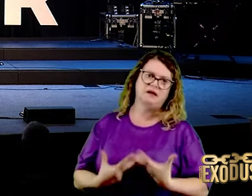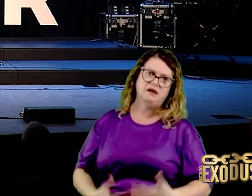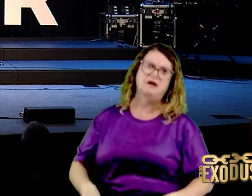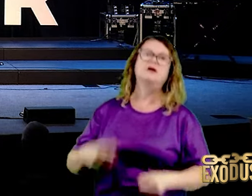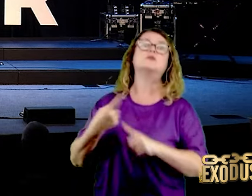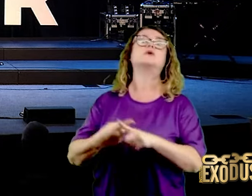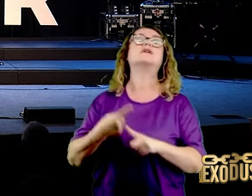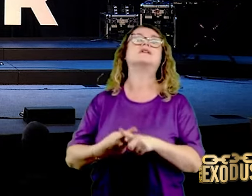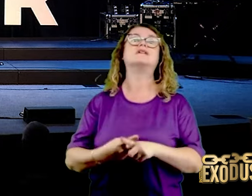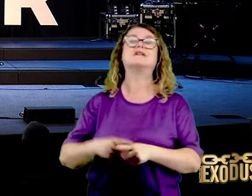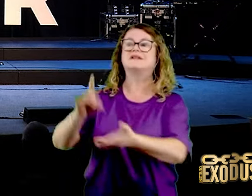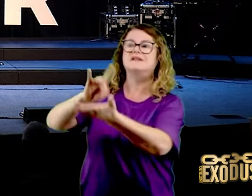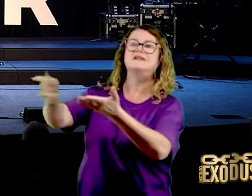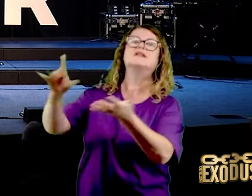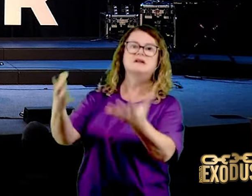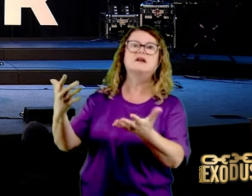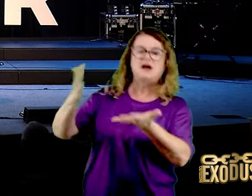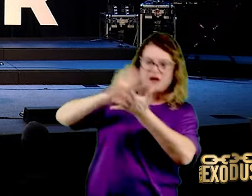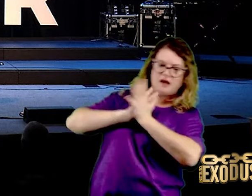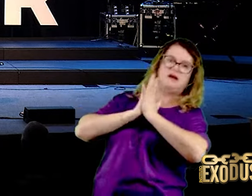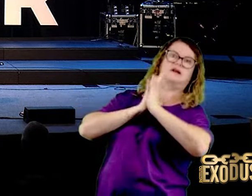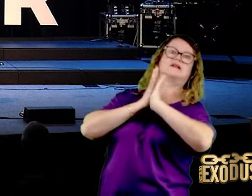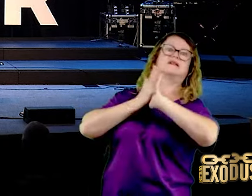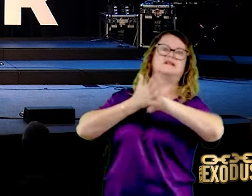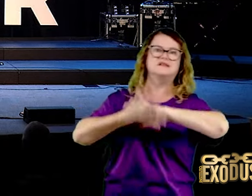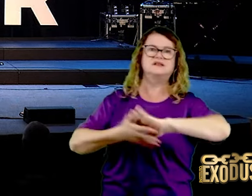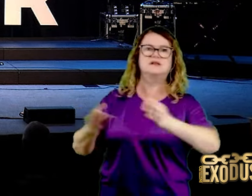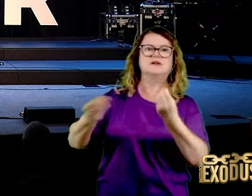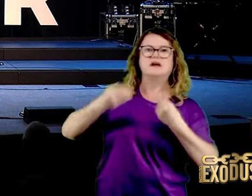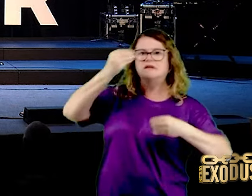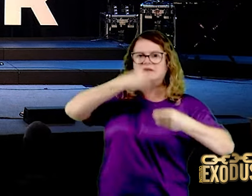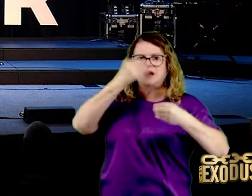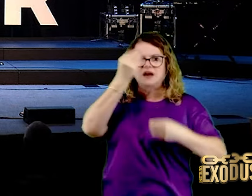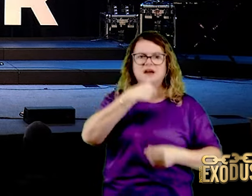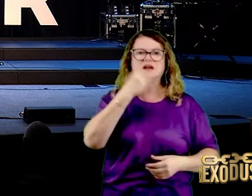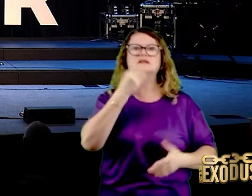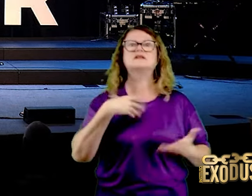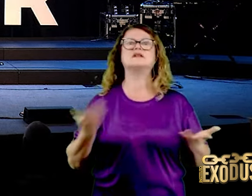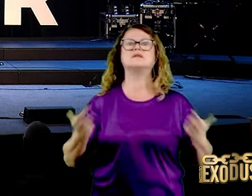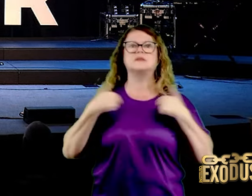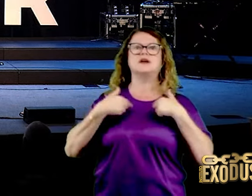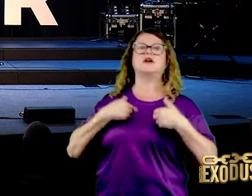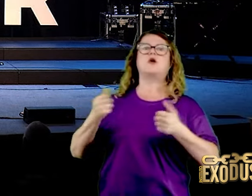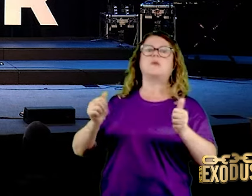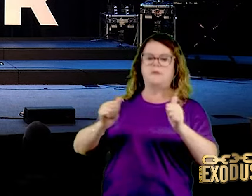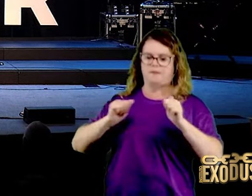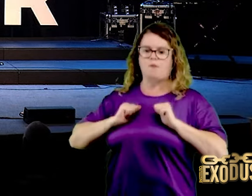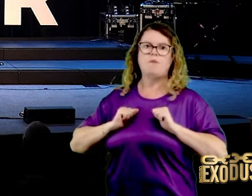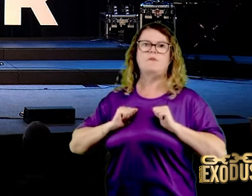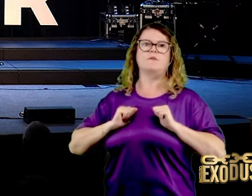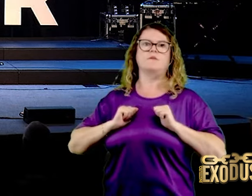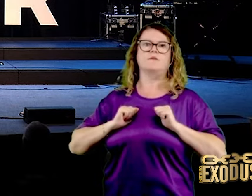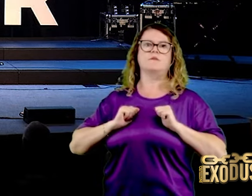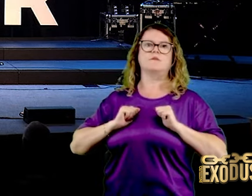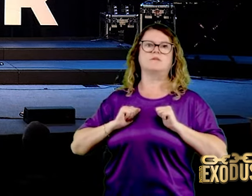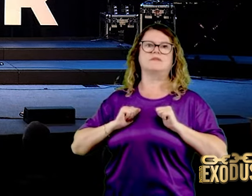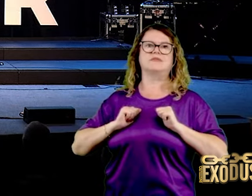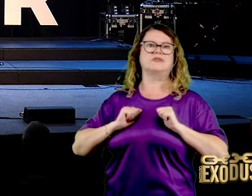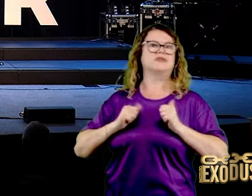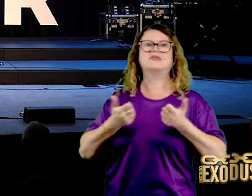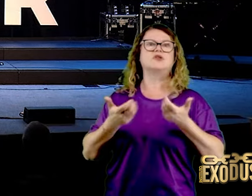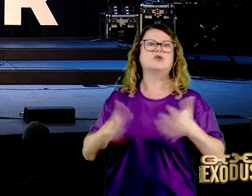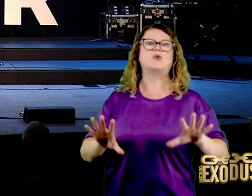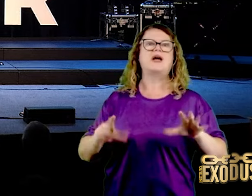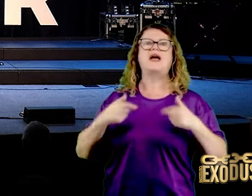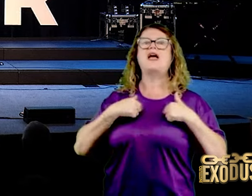desabilitar para a guerra. Para que você não contra-ataque. Ele não quer que você tenha, diga, espada.